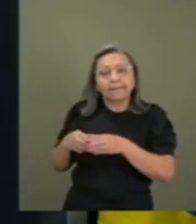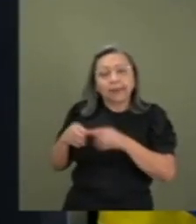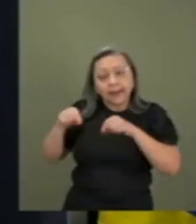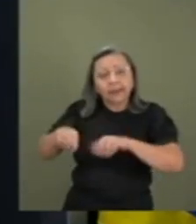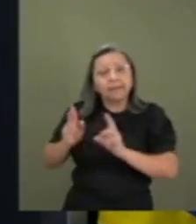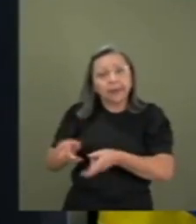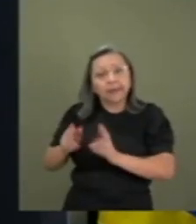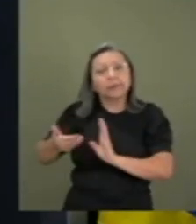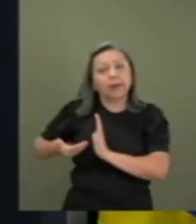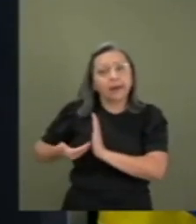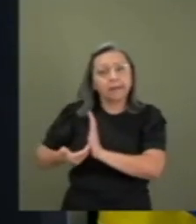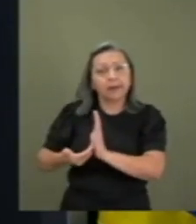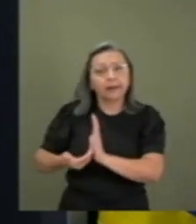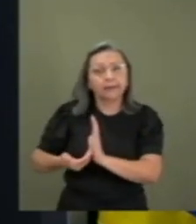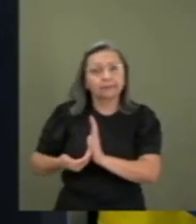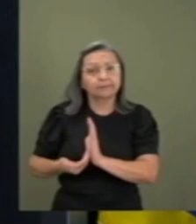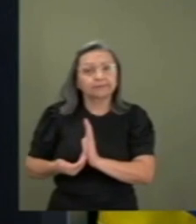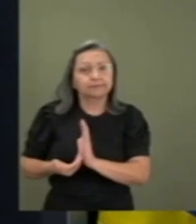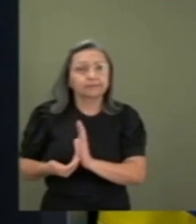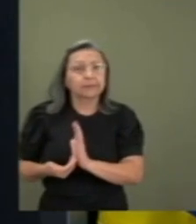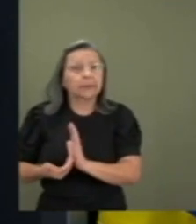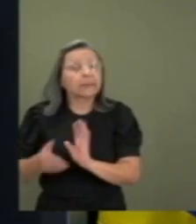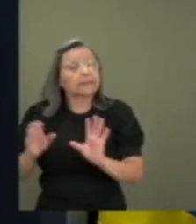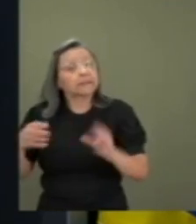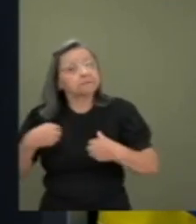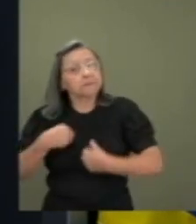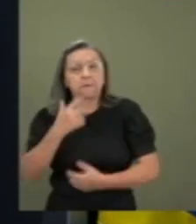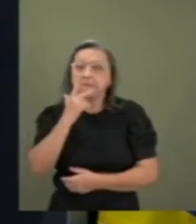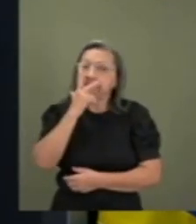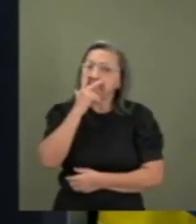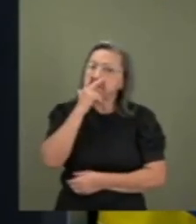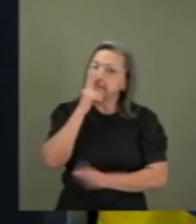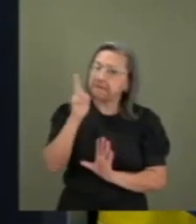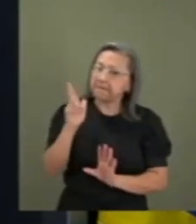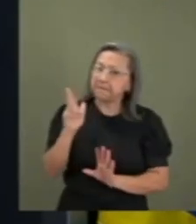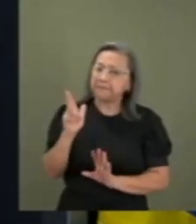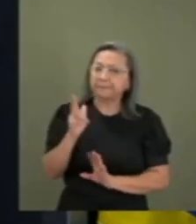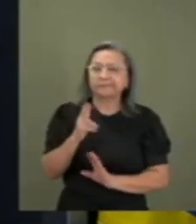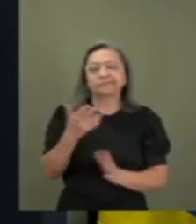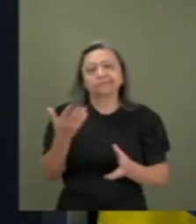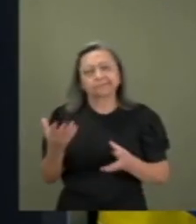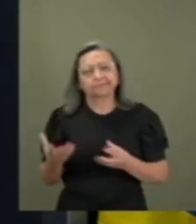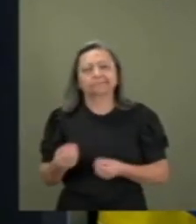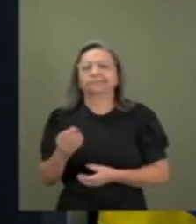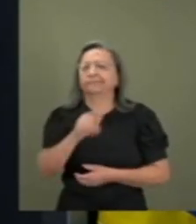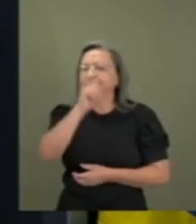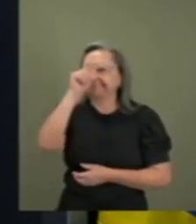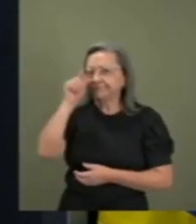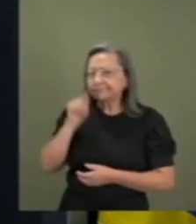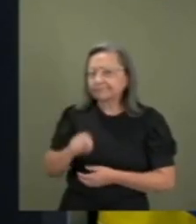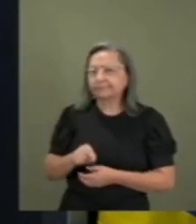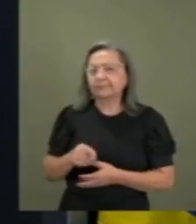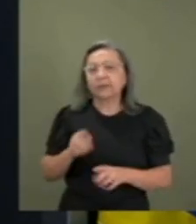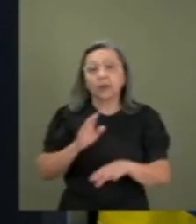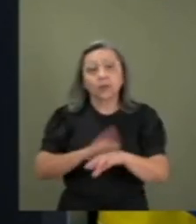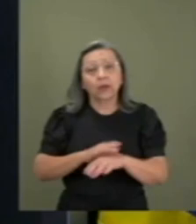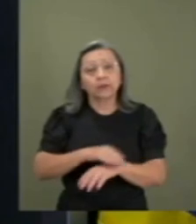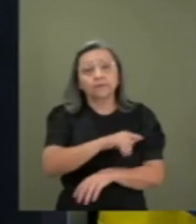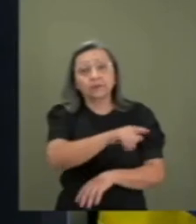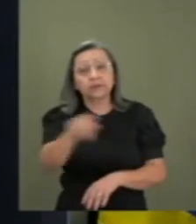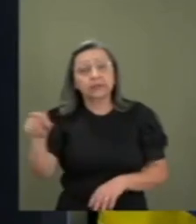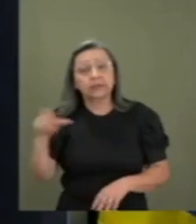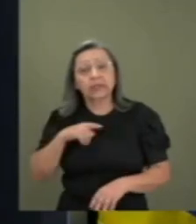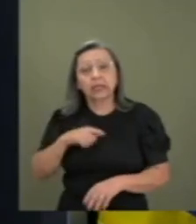Câmara dos Deputados, que me parece muito questionável. Quando você tem o